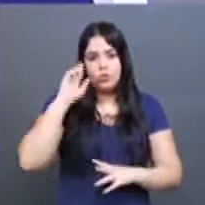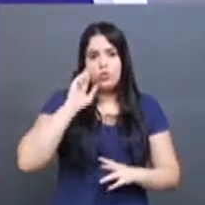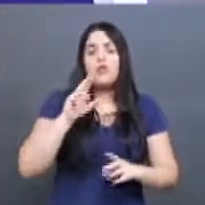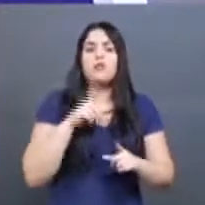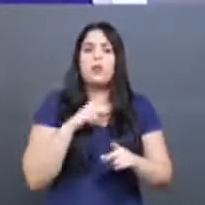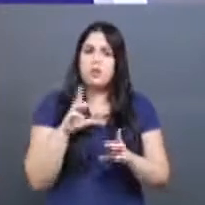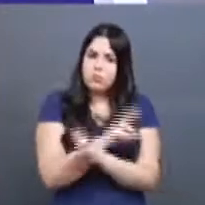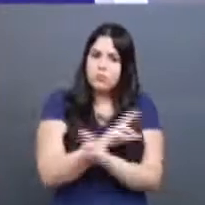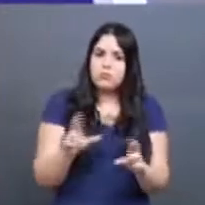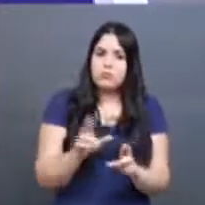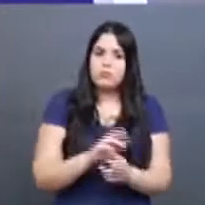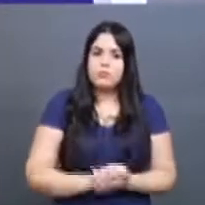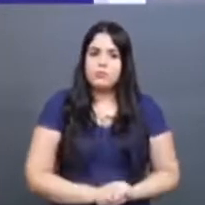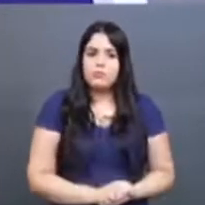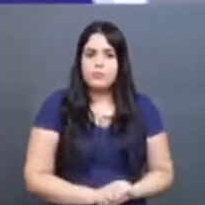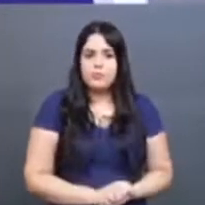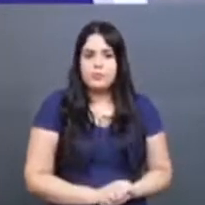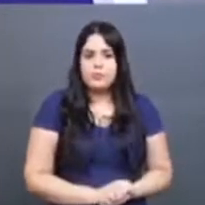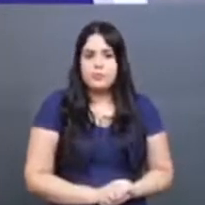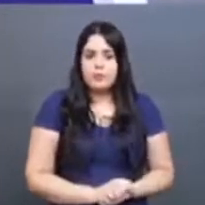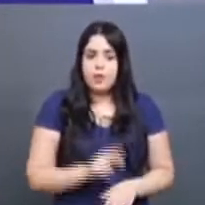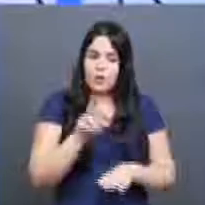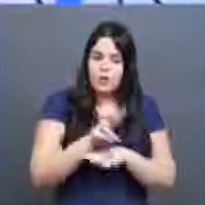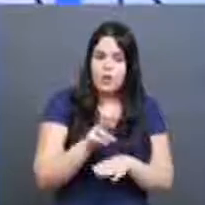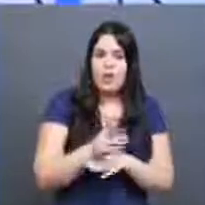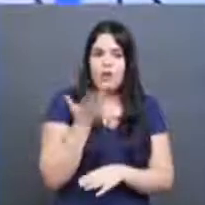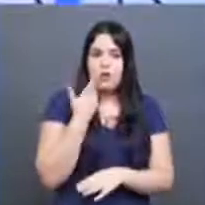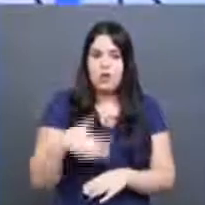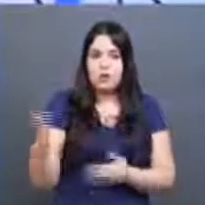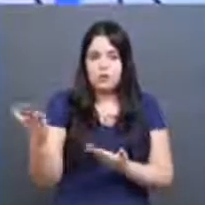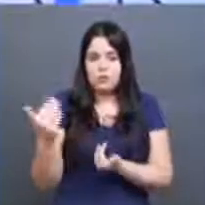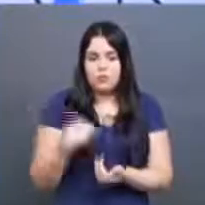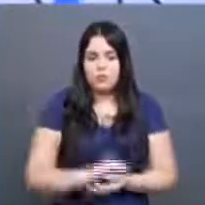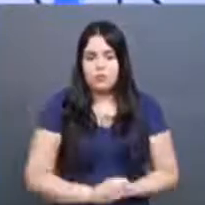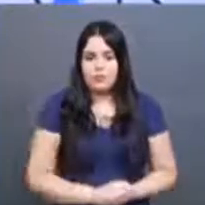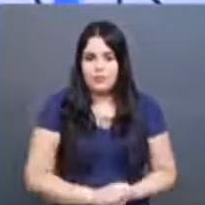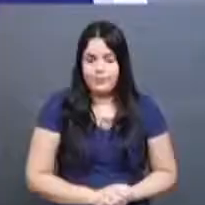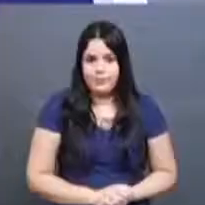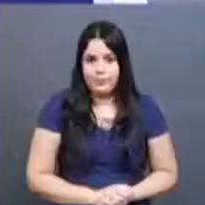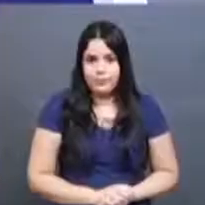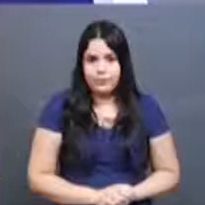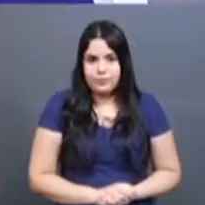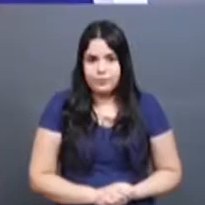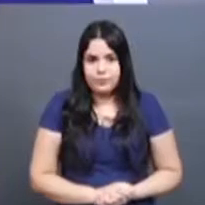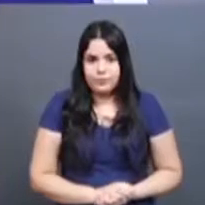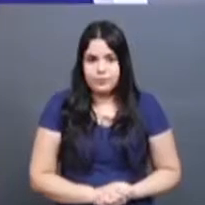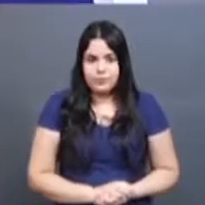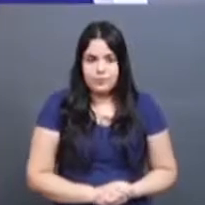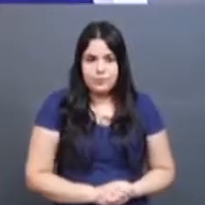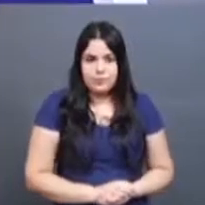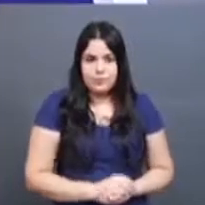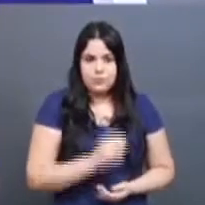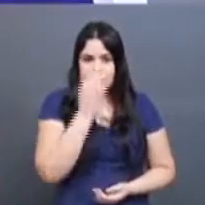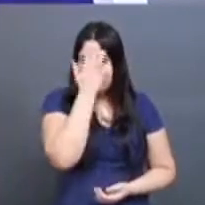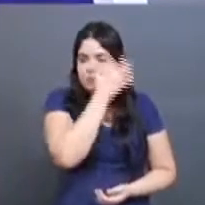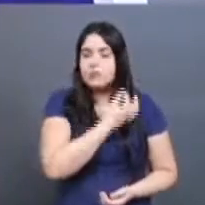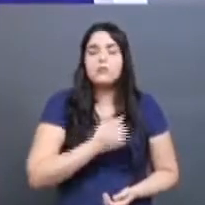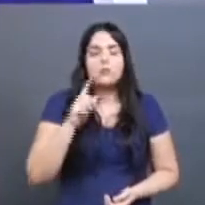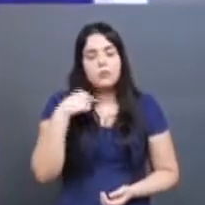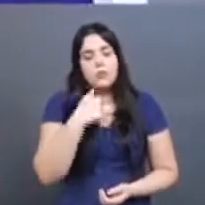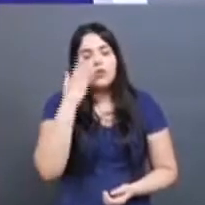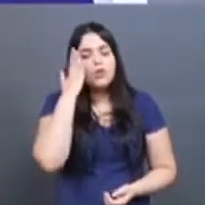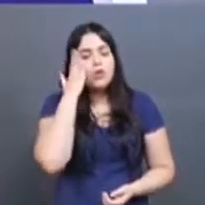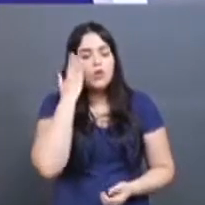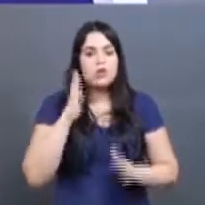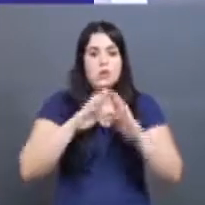envolvidas nessa rede de proteção à criança e adolescente como um todo. Flávia, a gente sabe que as nossas